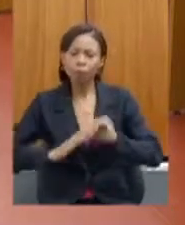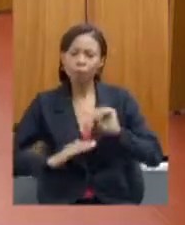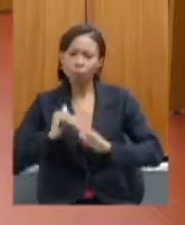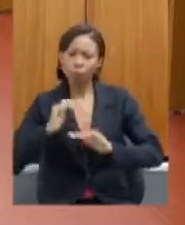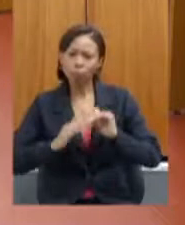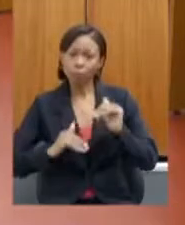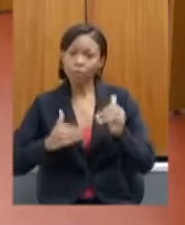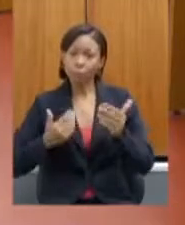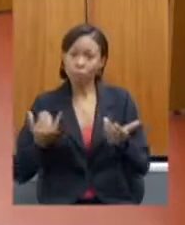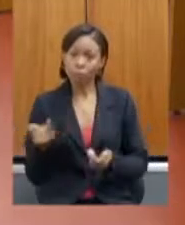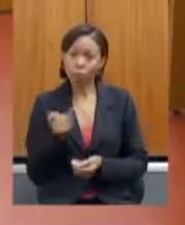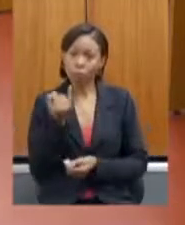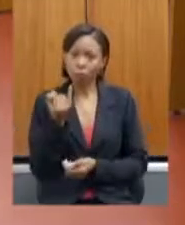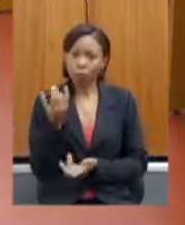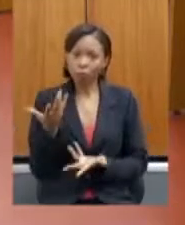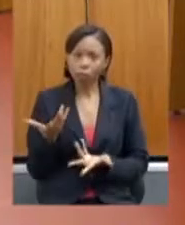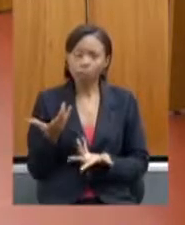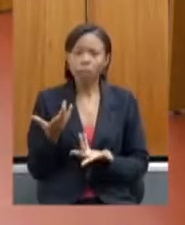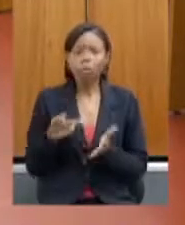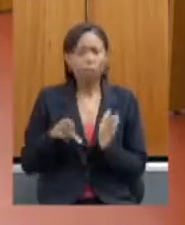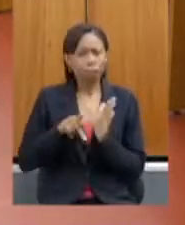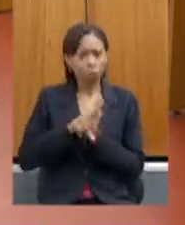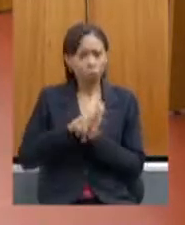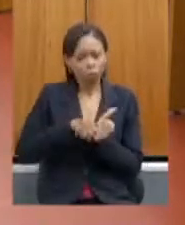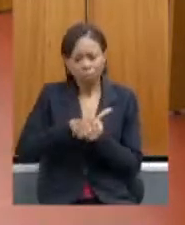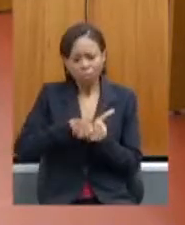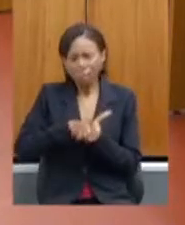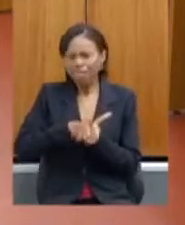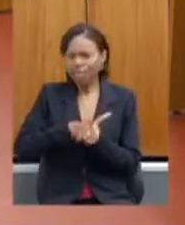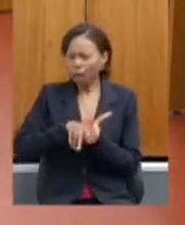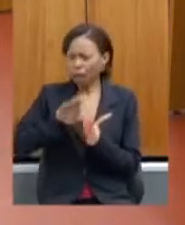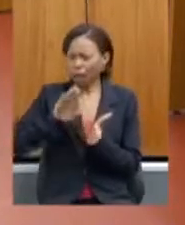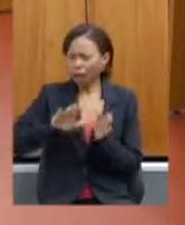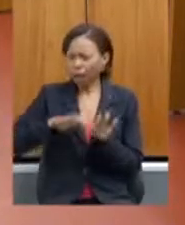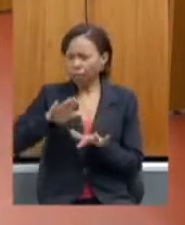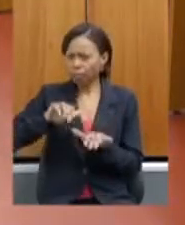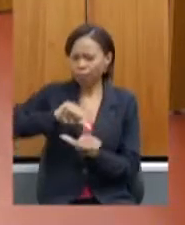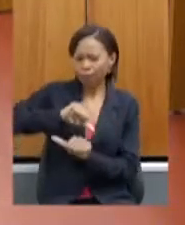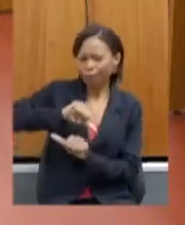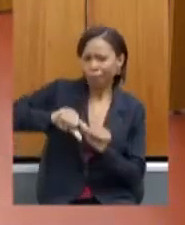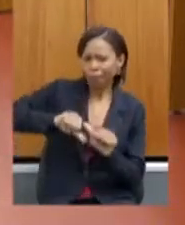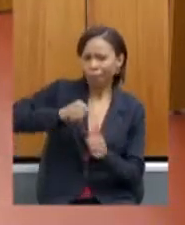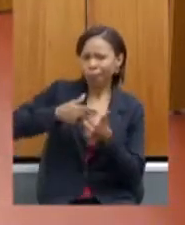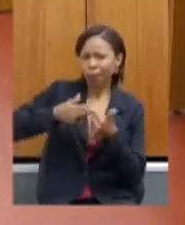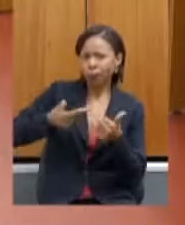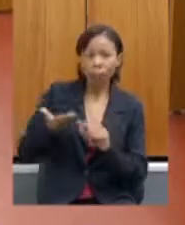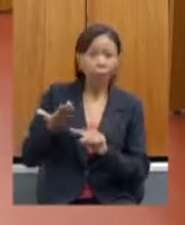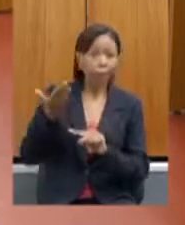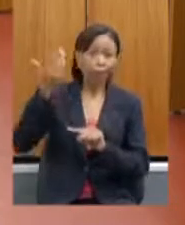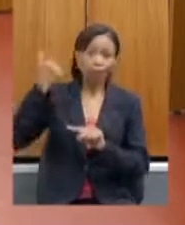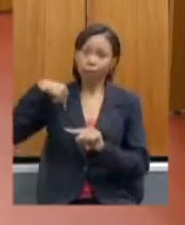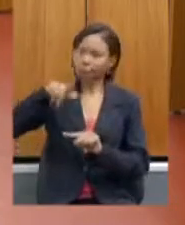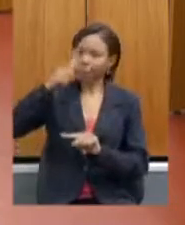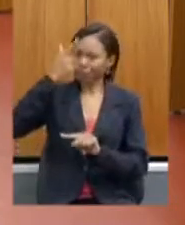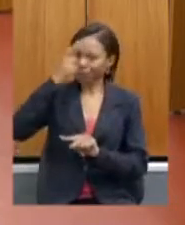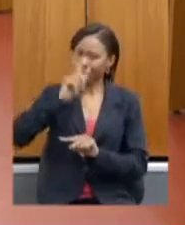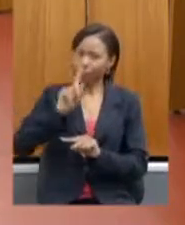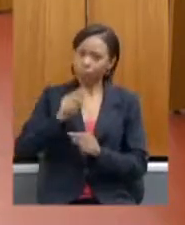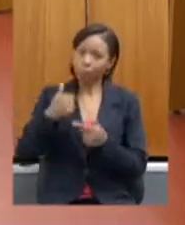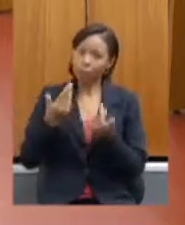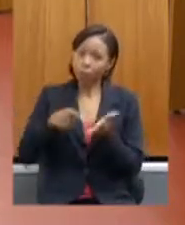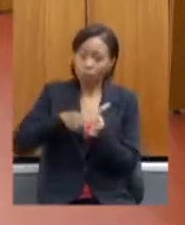e às vezes a própria ciência altera alguns dados que no passado nós não conhecíamos e a pesquisa